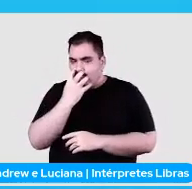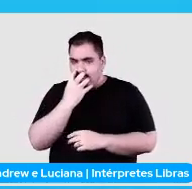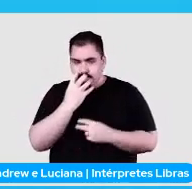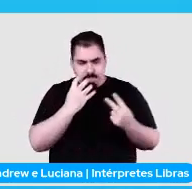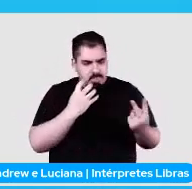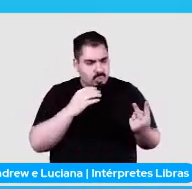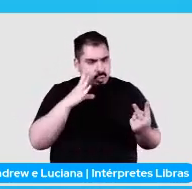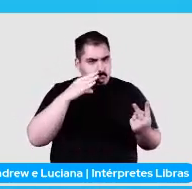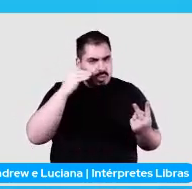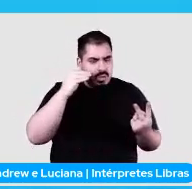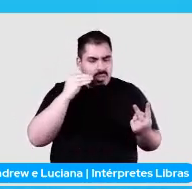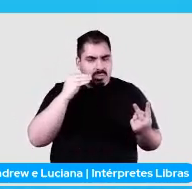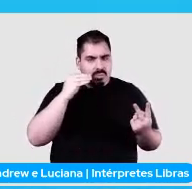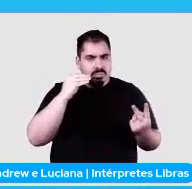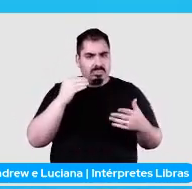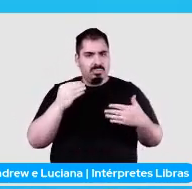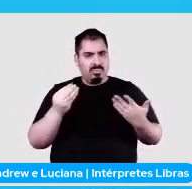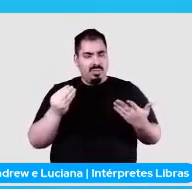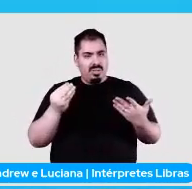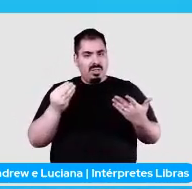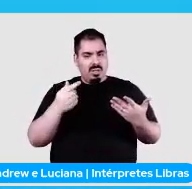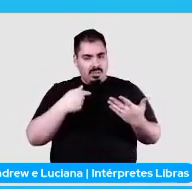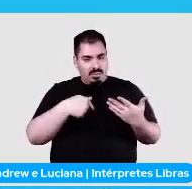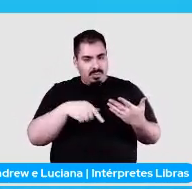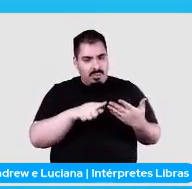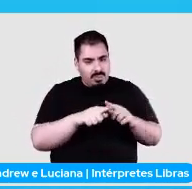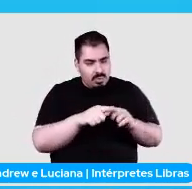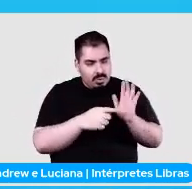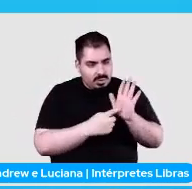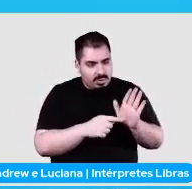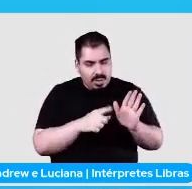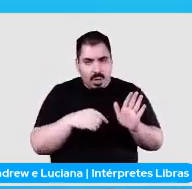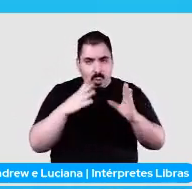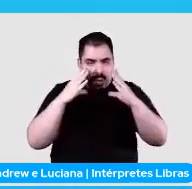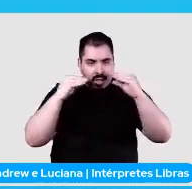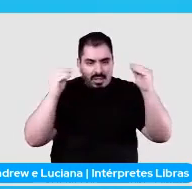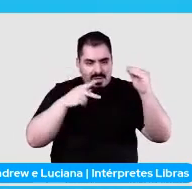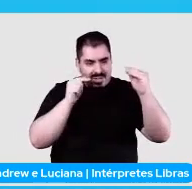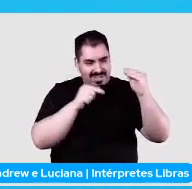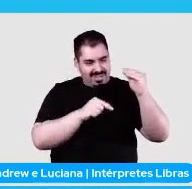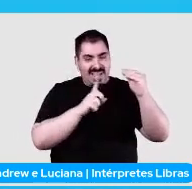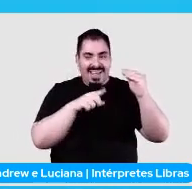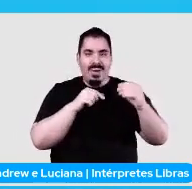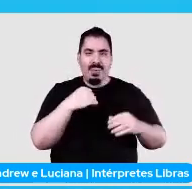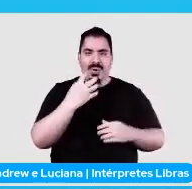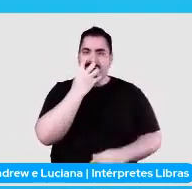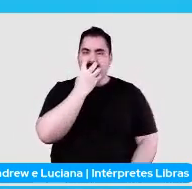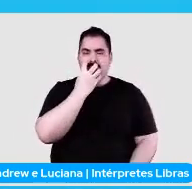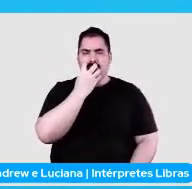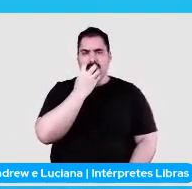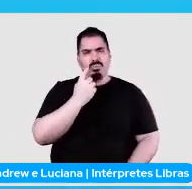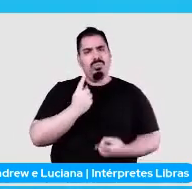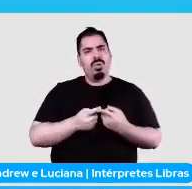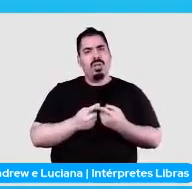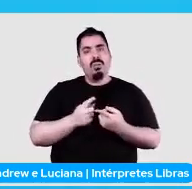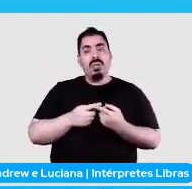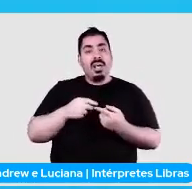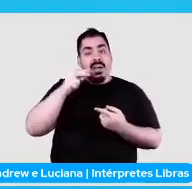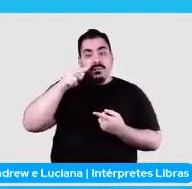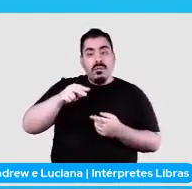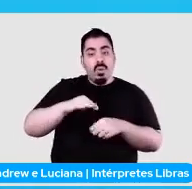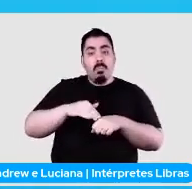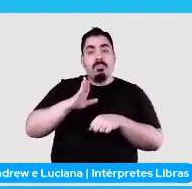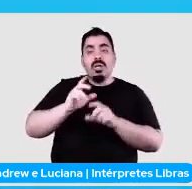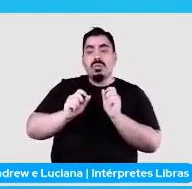provavelmente, quando você for para mostrar um gato para essa criança, ela vai dizer que aquilo é um cachorro, sabe? Então, essa questão de